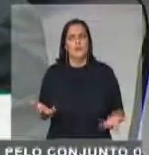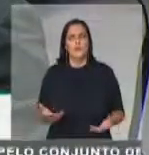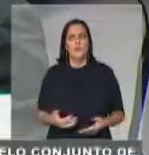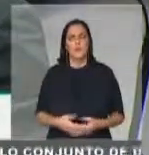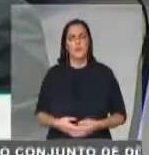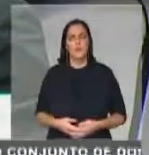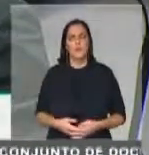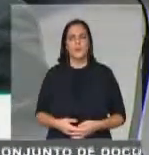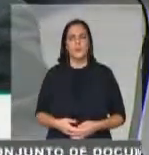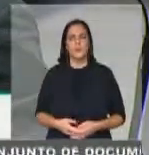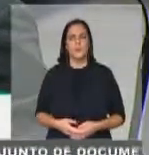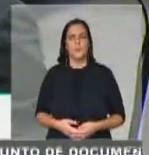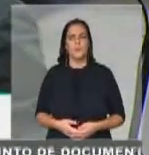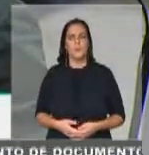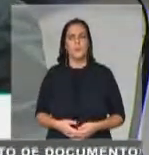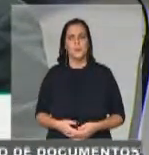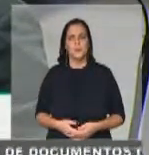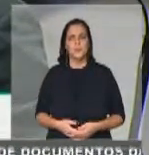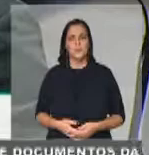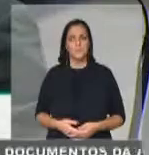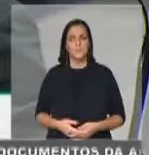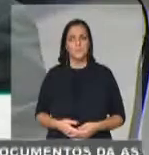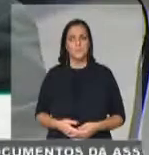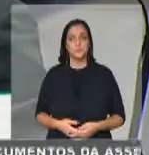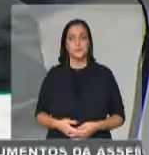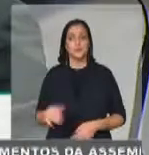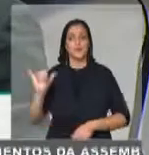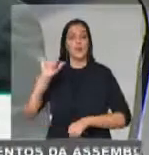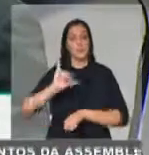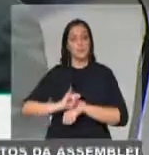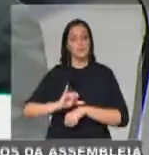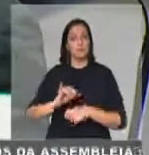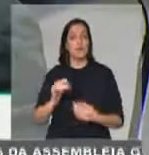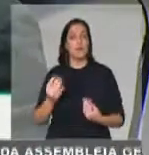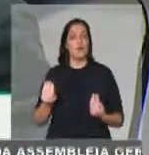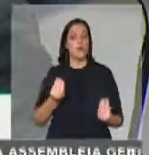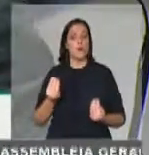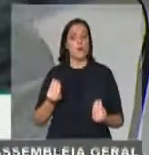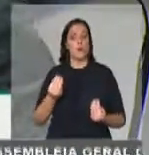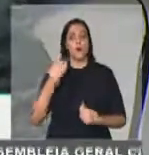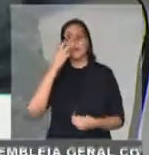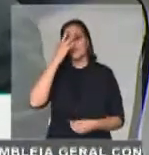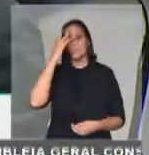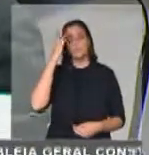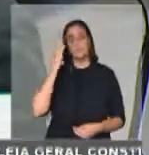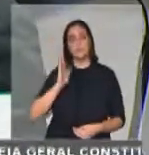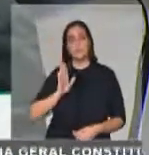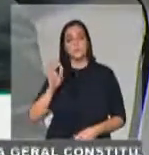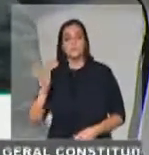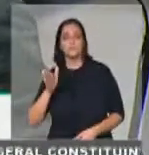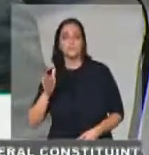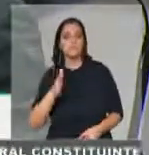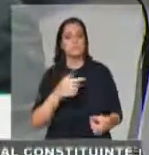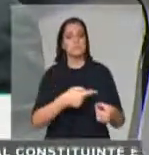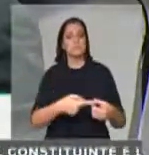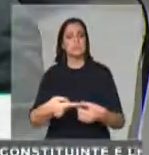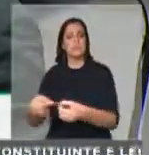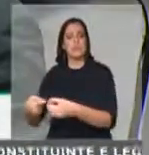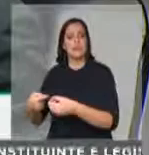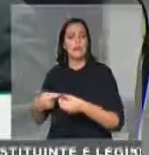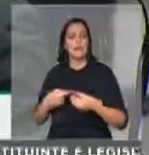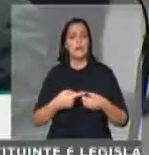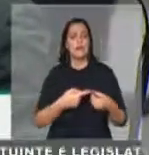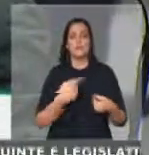da capital para municípios que são estratégicos e fundamentais para a economia paraense. O